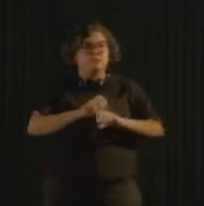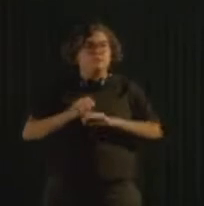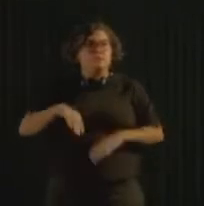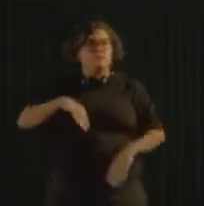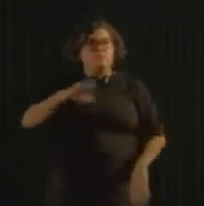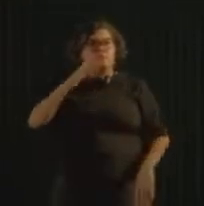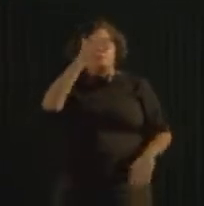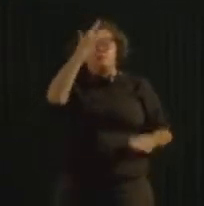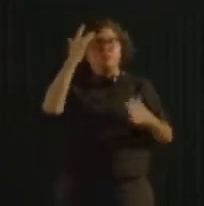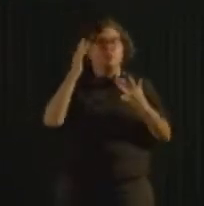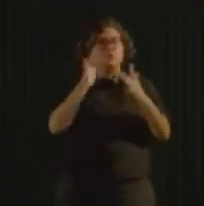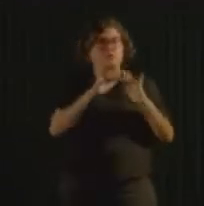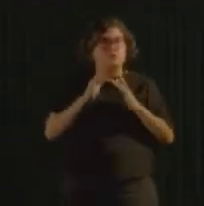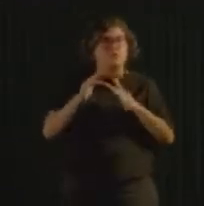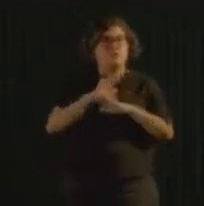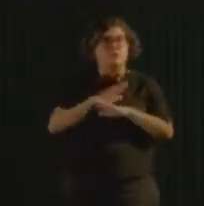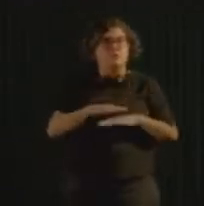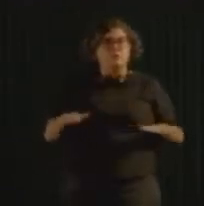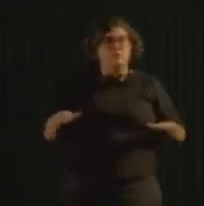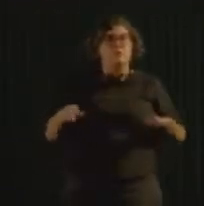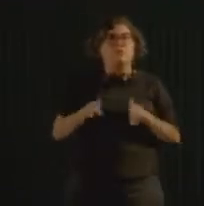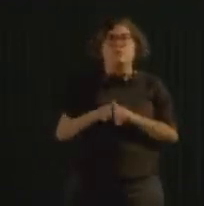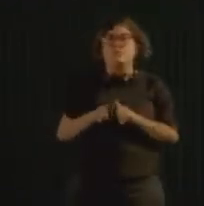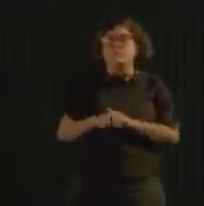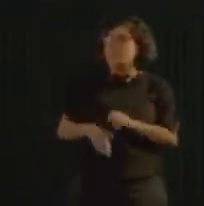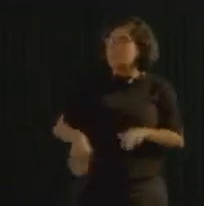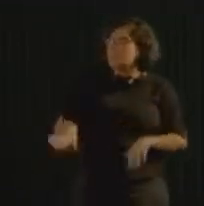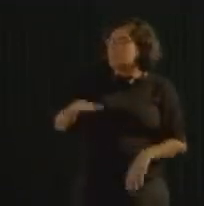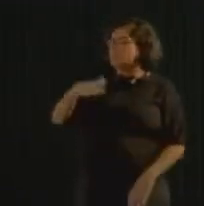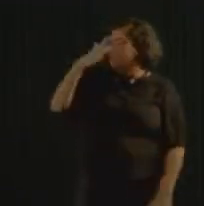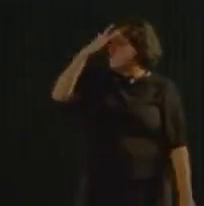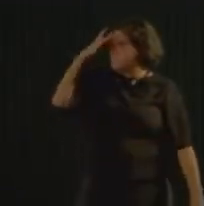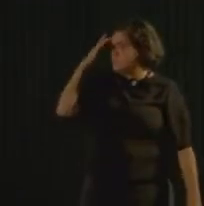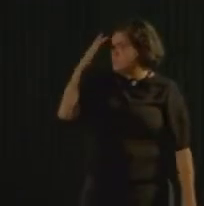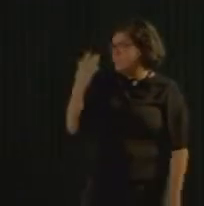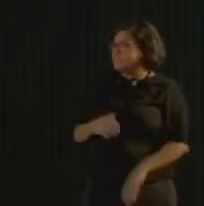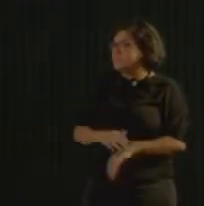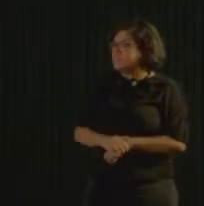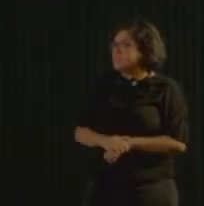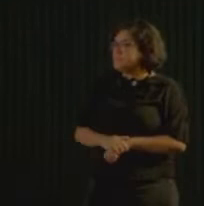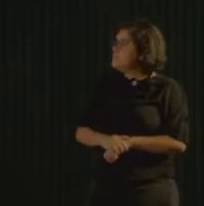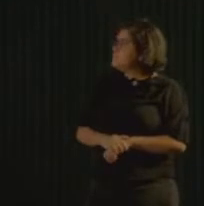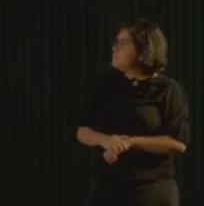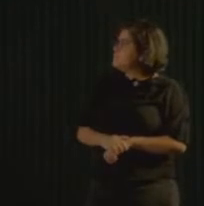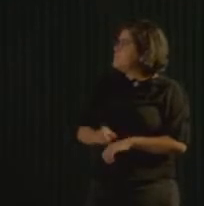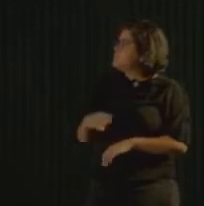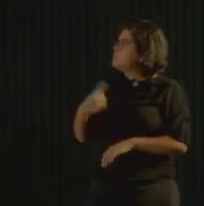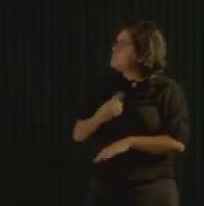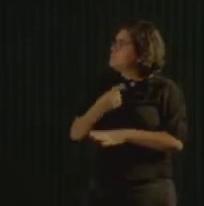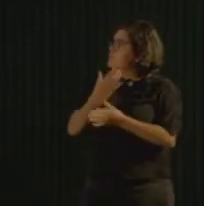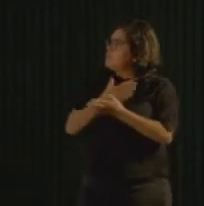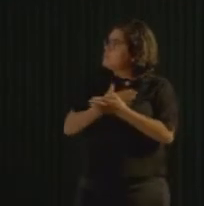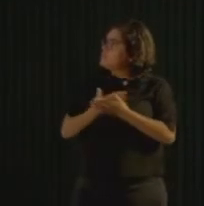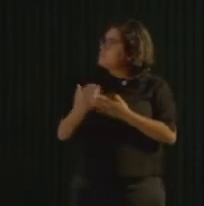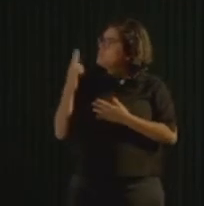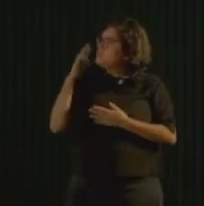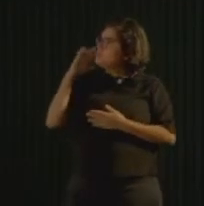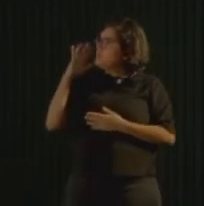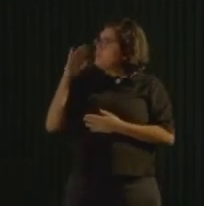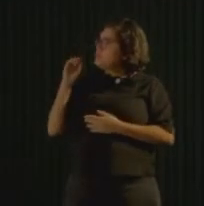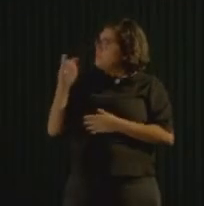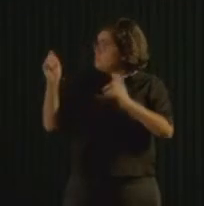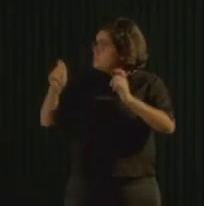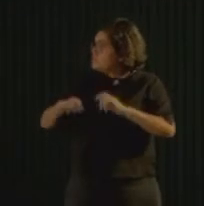crianças, com a cidade para as pessoas e com as pessoas. E a gente também começou a sonhar, se é possível transformar a